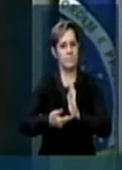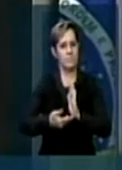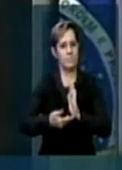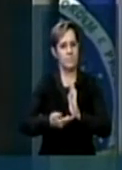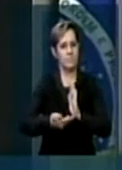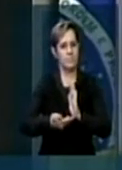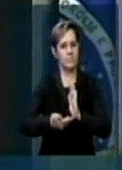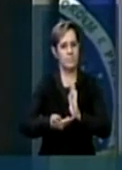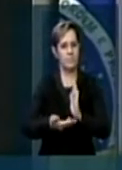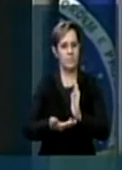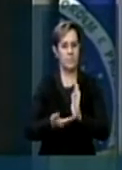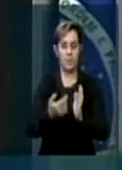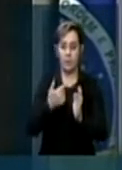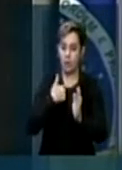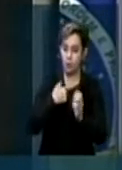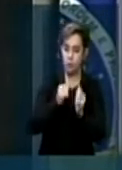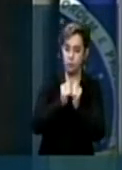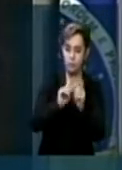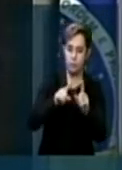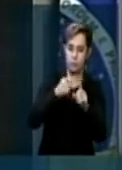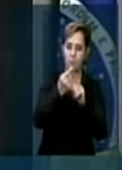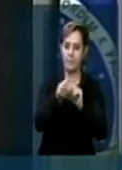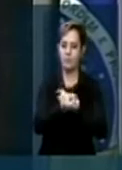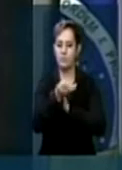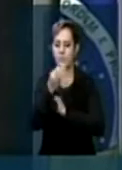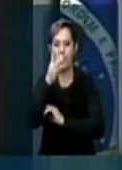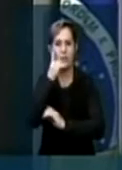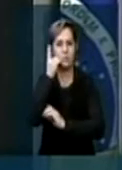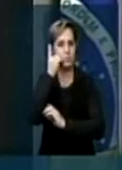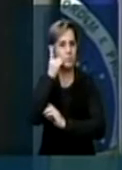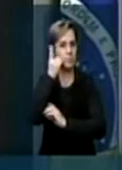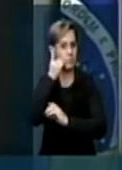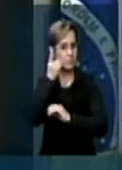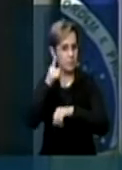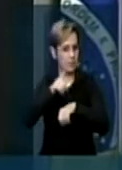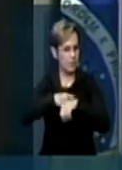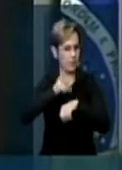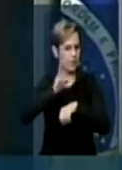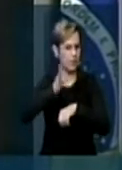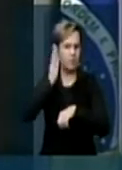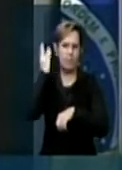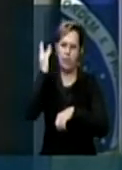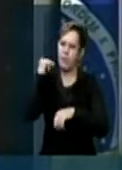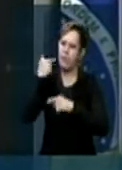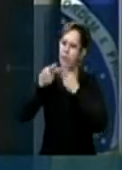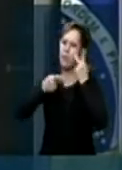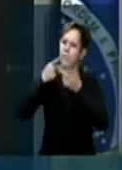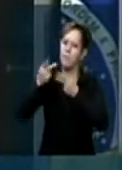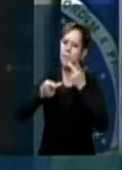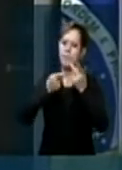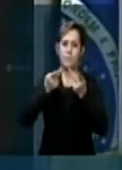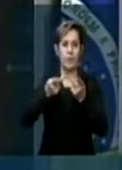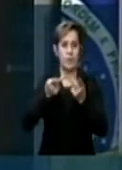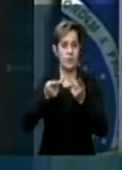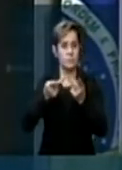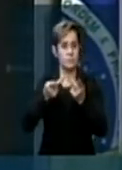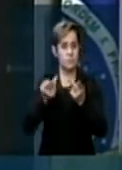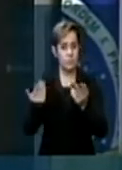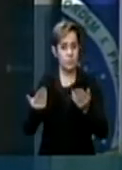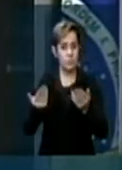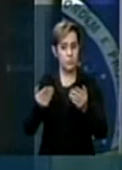viemos eu e outros deputados há tempo falando sobre o reajuste dos funcionários